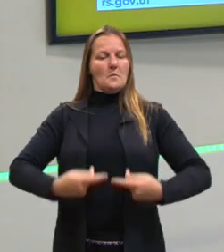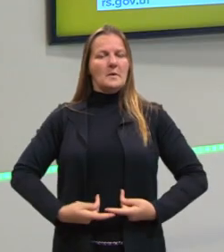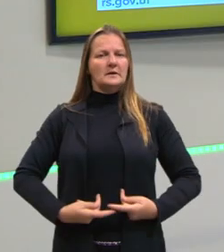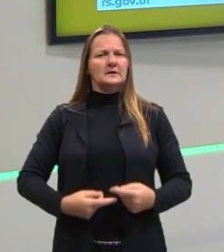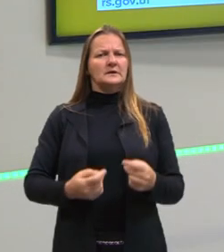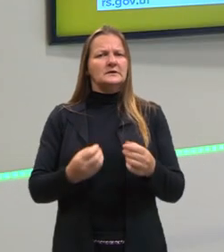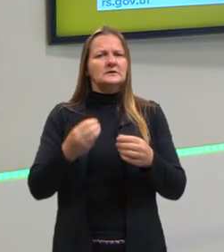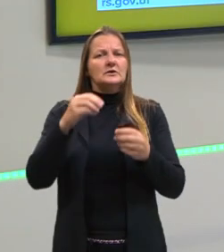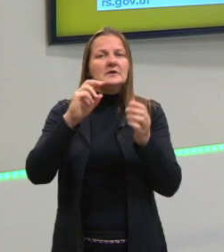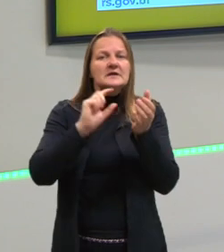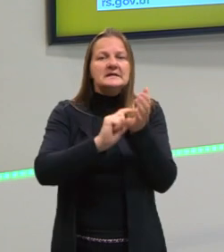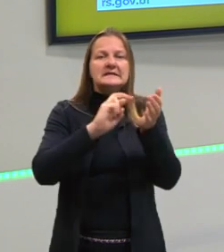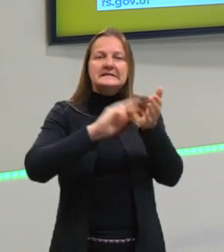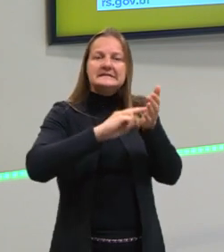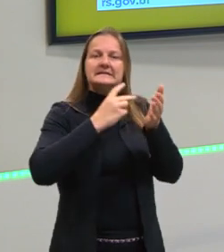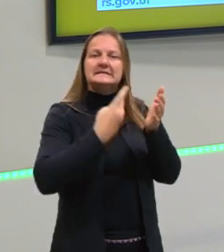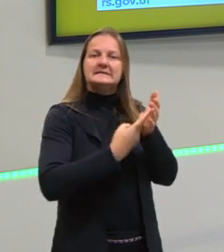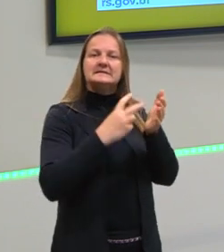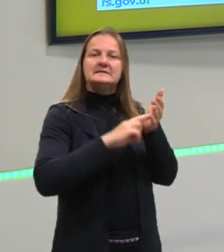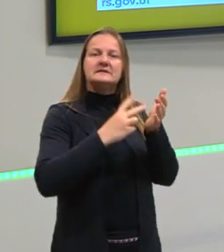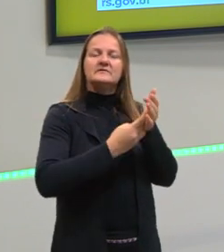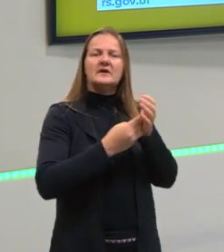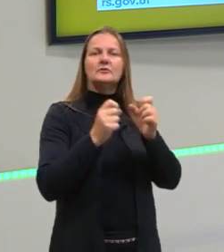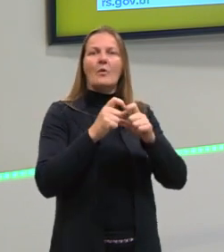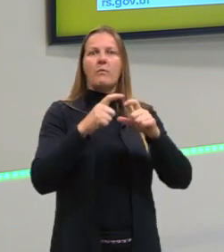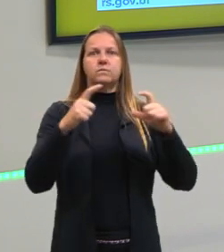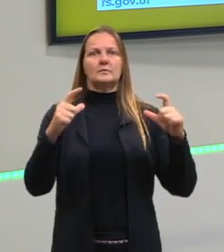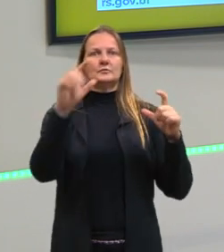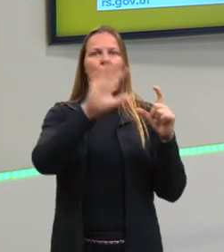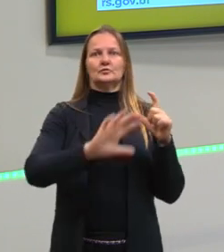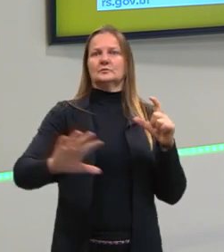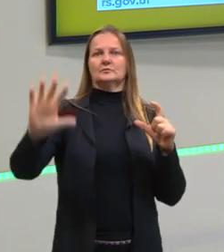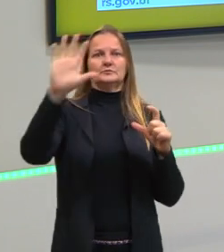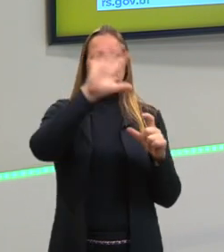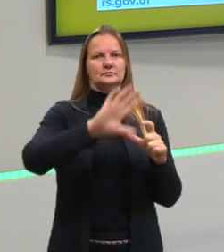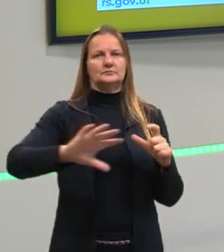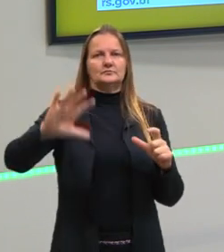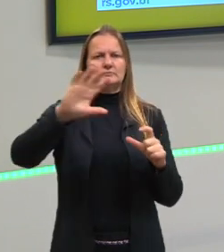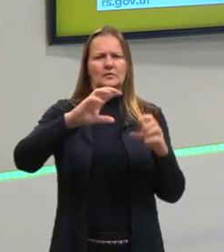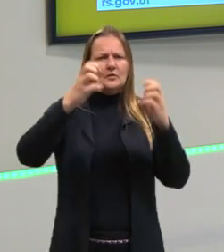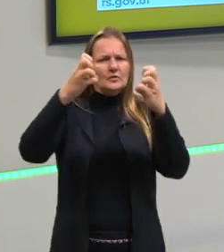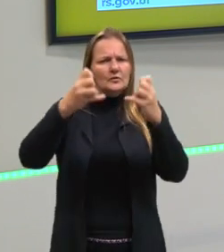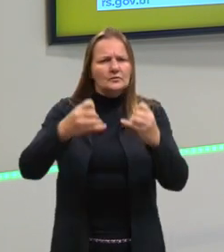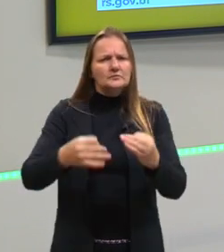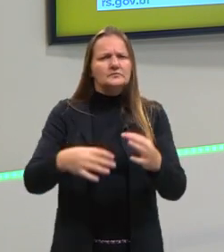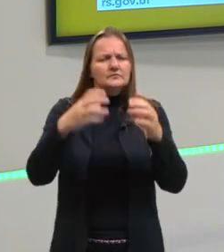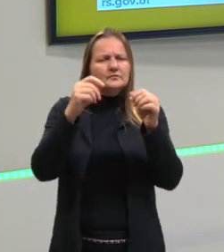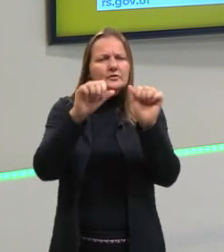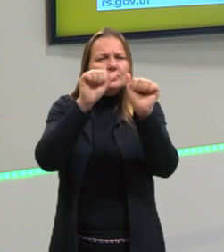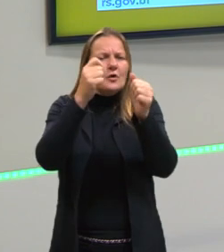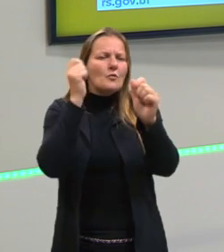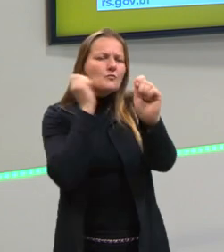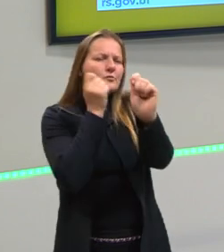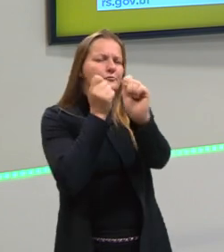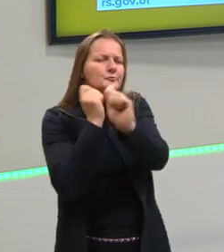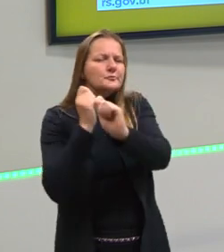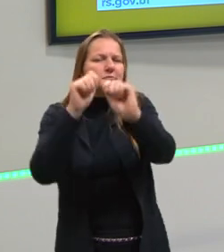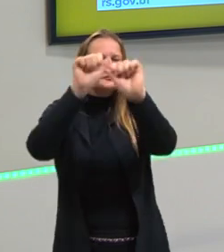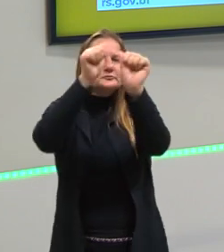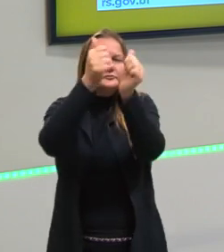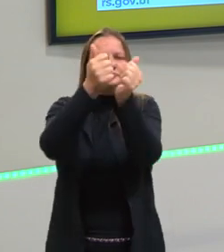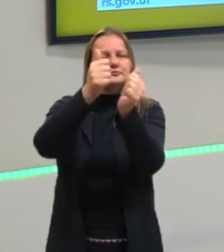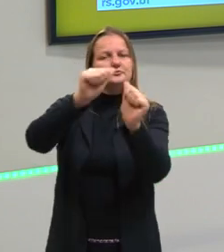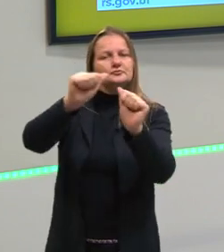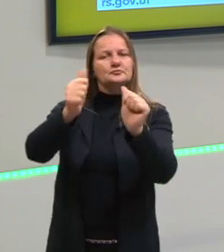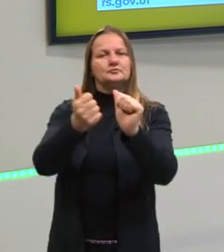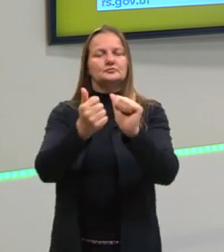o significado da palavra cultura, ela é bem amplo, tá? Então, vamos lapidando, né? Esses conceitos para